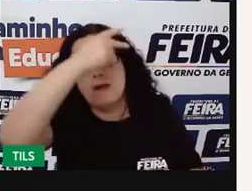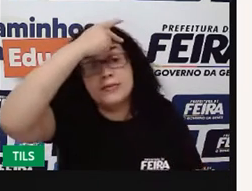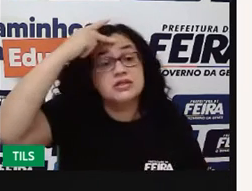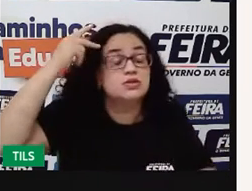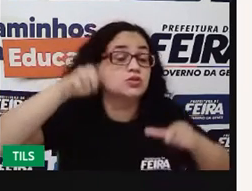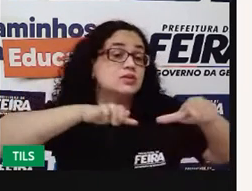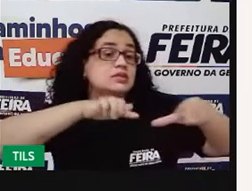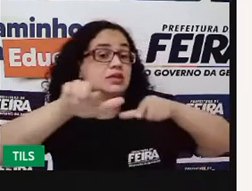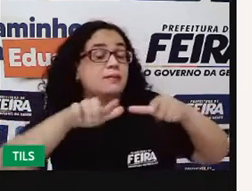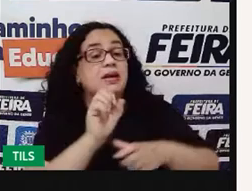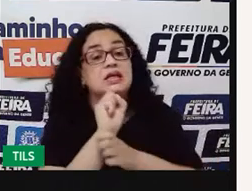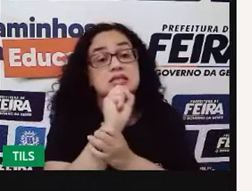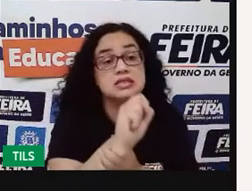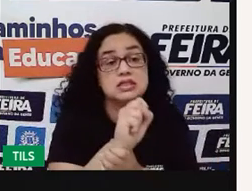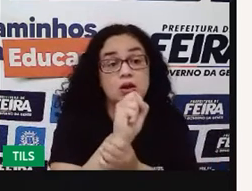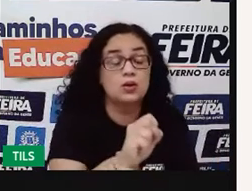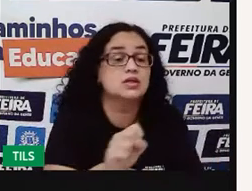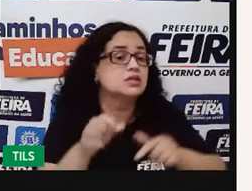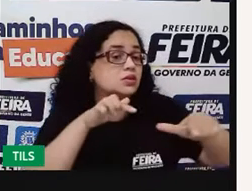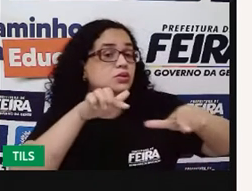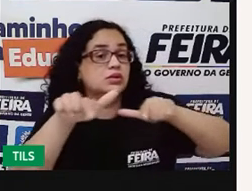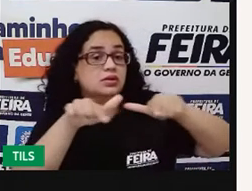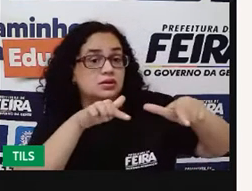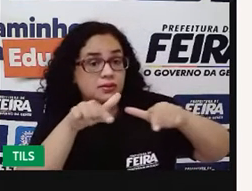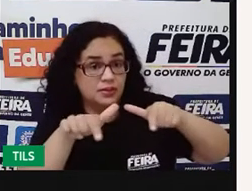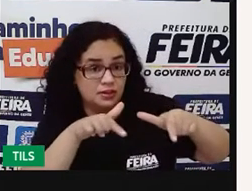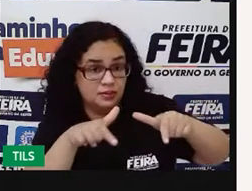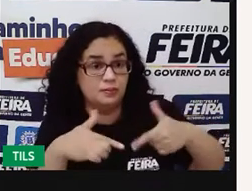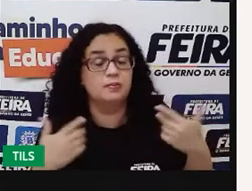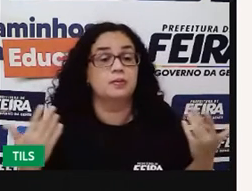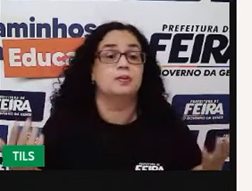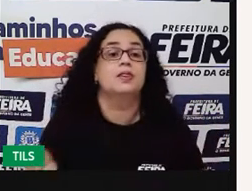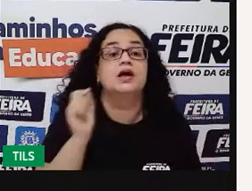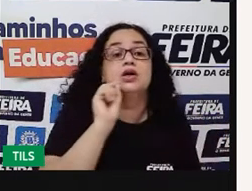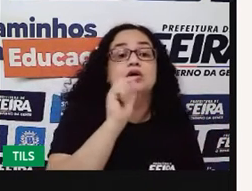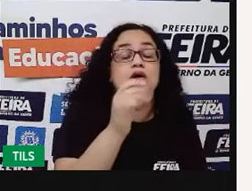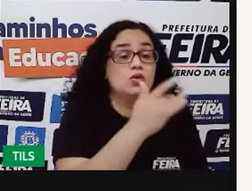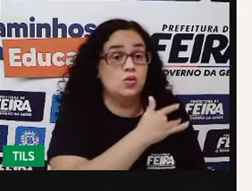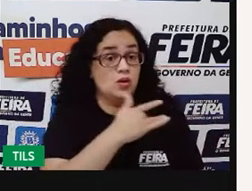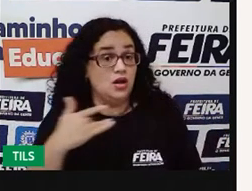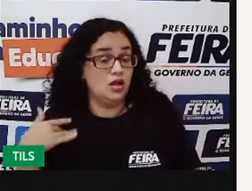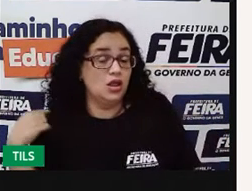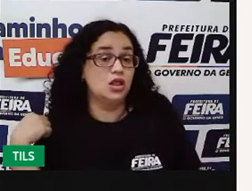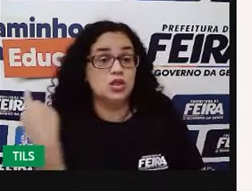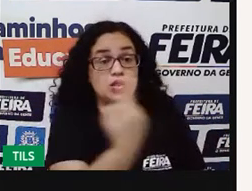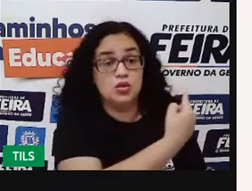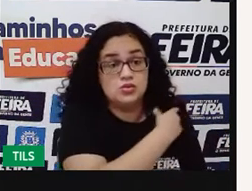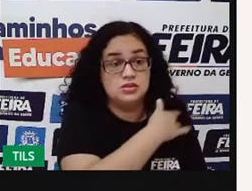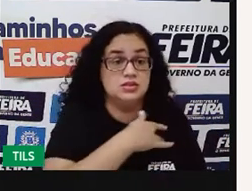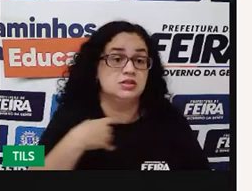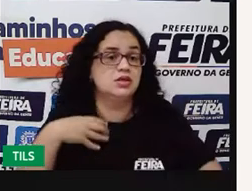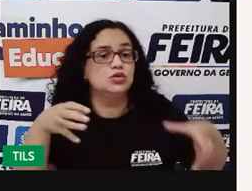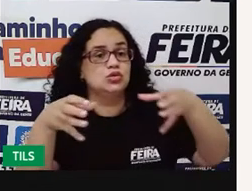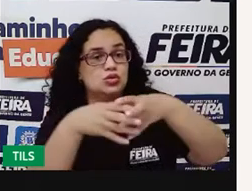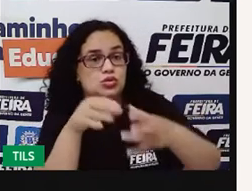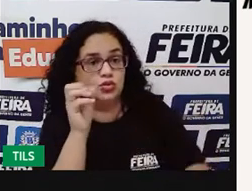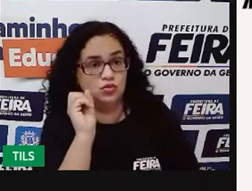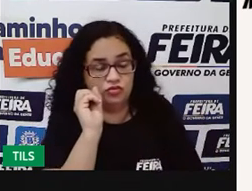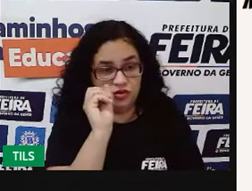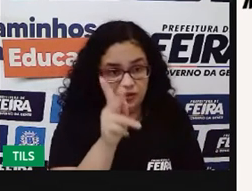trabalham, a segurança do trabalho, tudo isso tem a ver com o quê? Com a nossa saúde coletiva, certo?